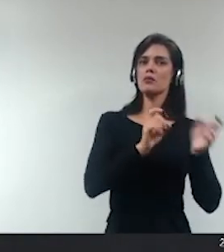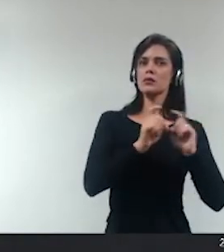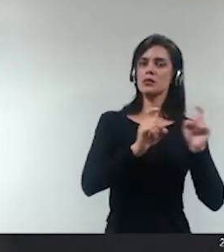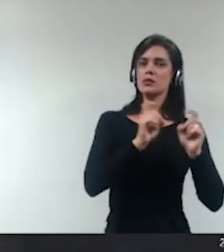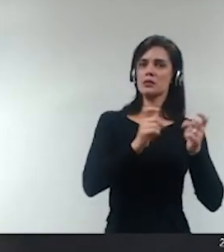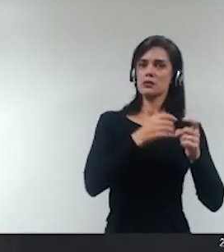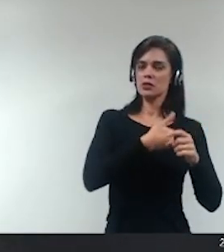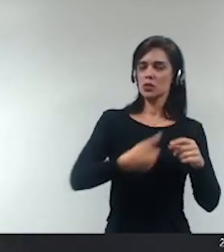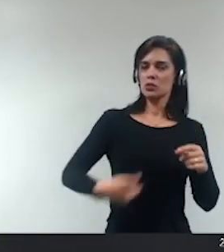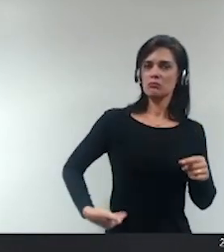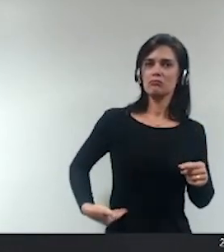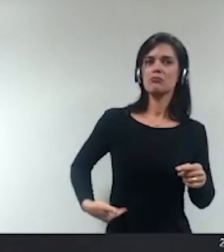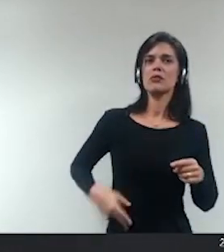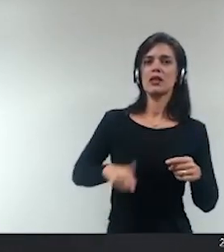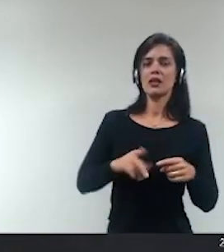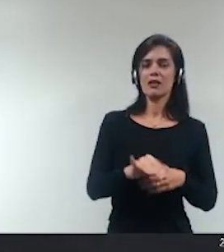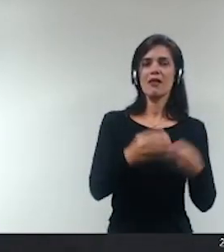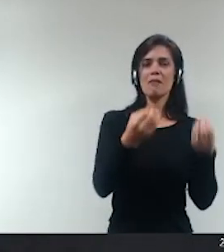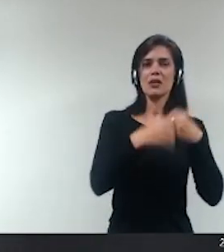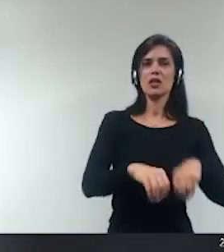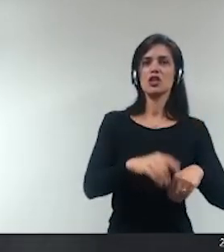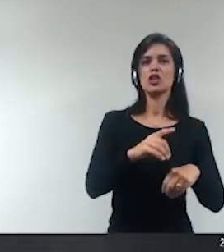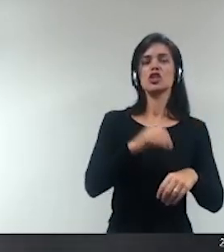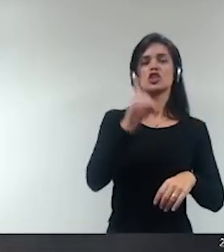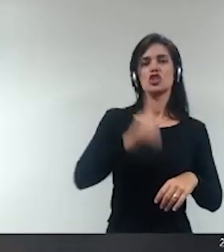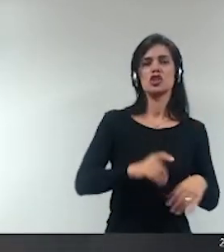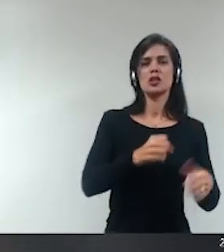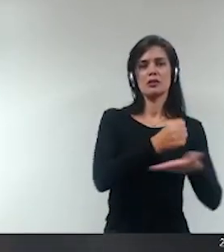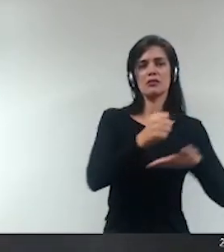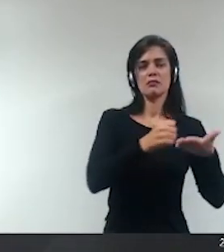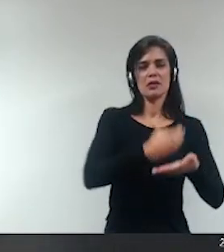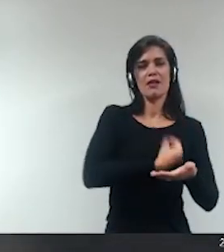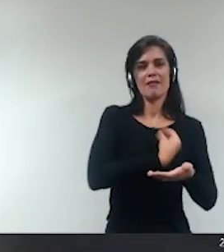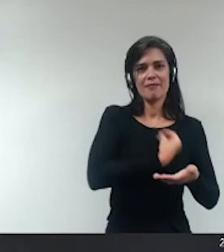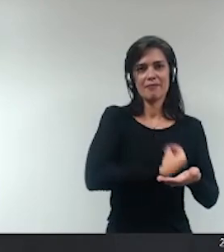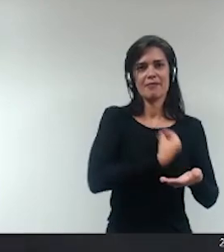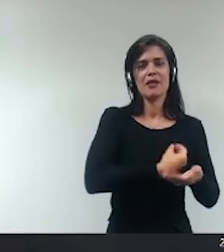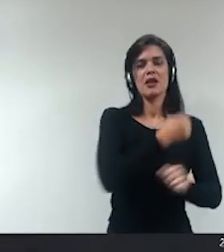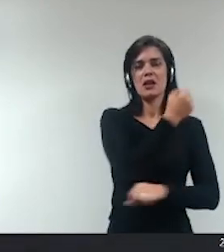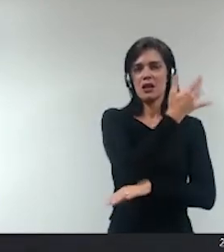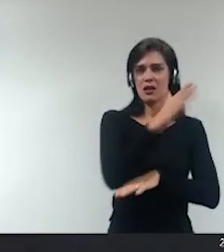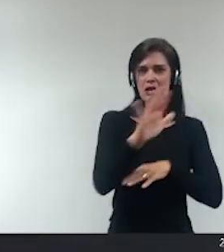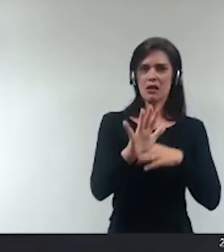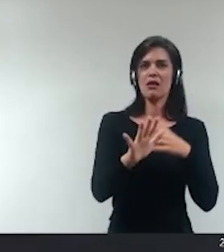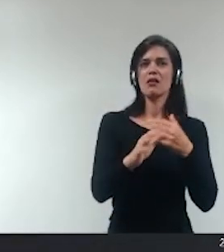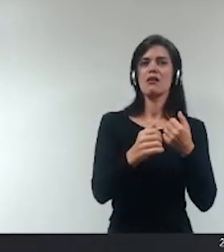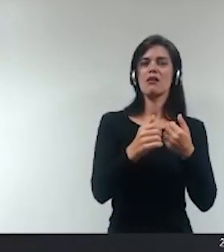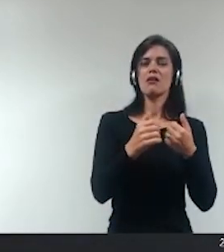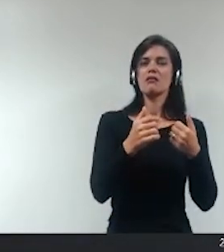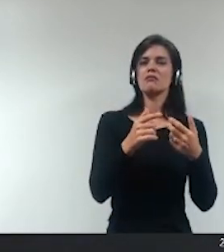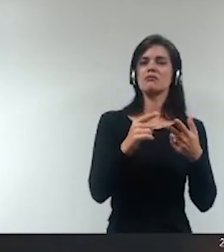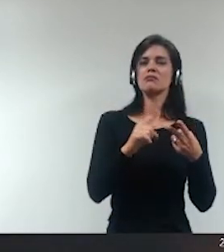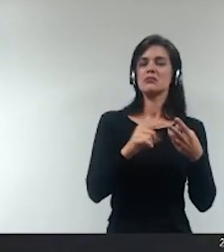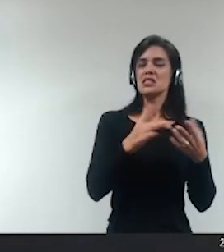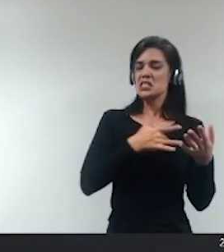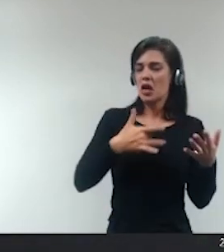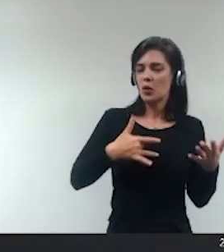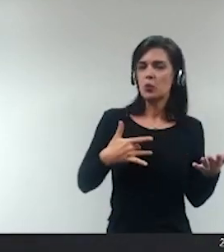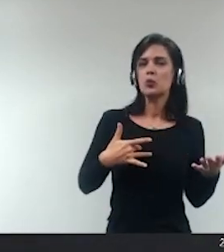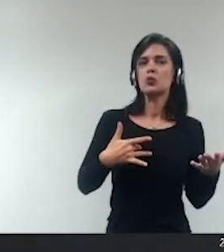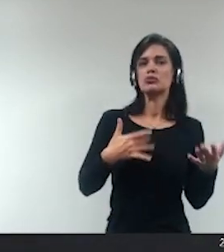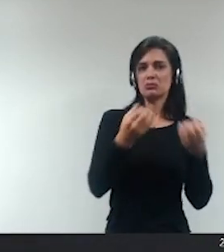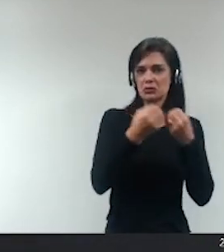lesar direitos fundamentais como o da vida como o meio ambiente equilibrado como o da saúde